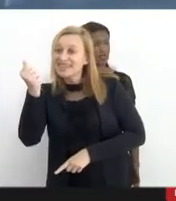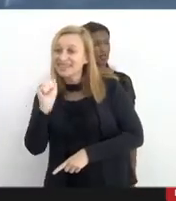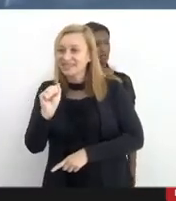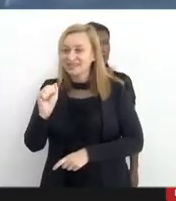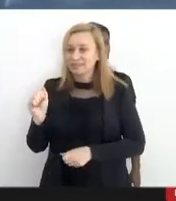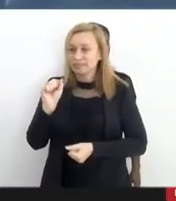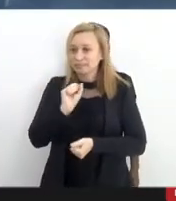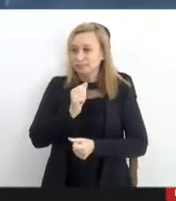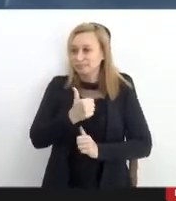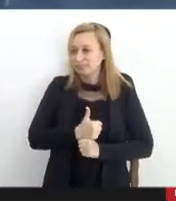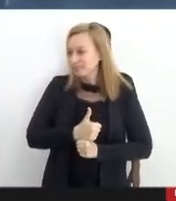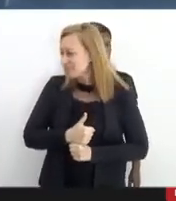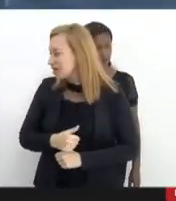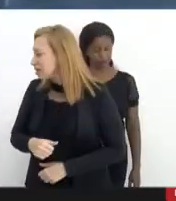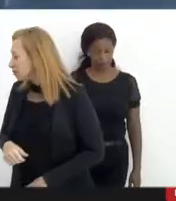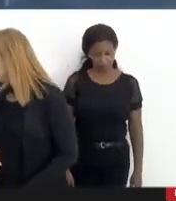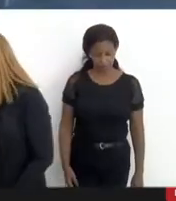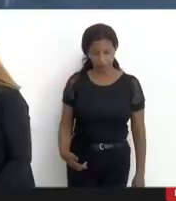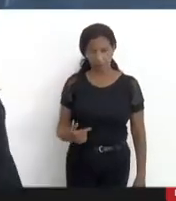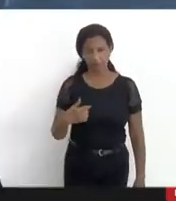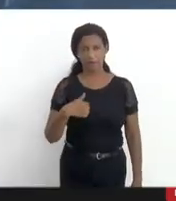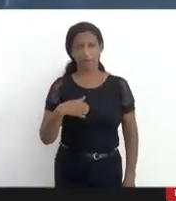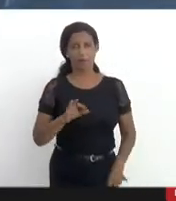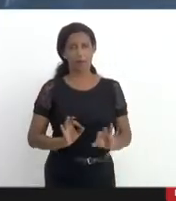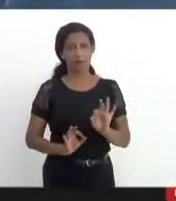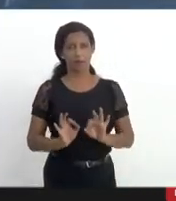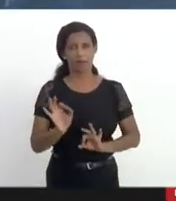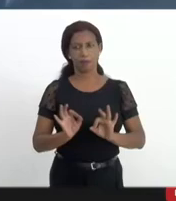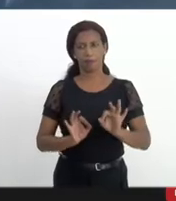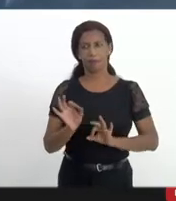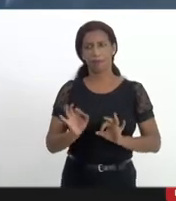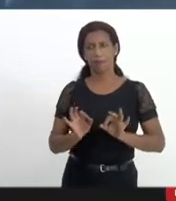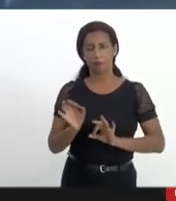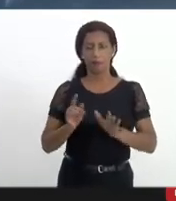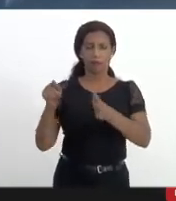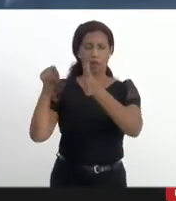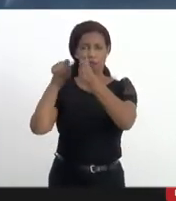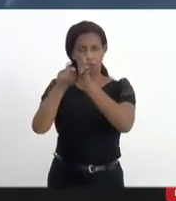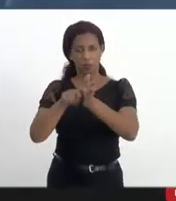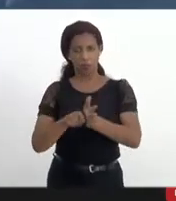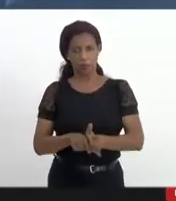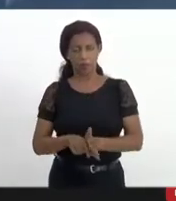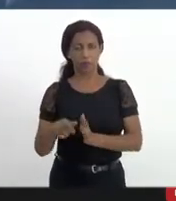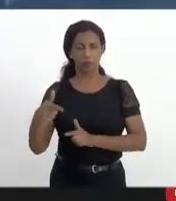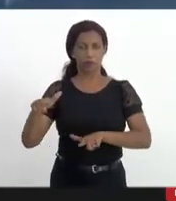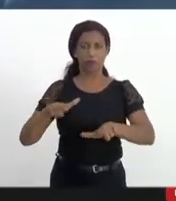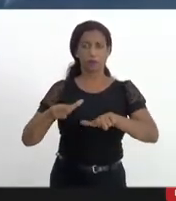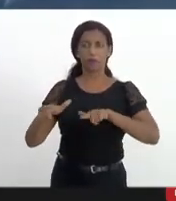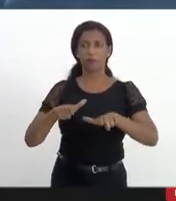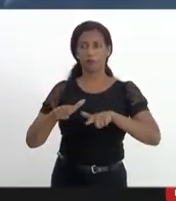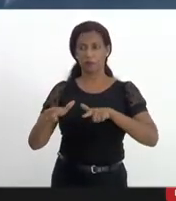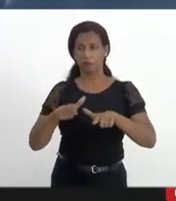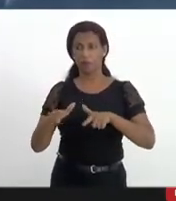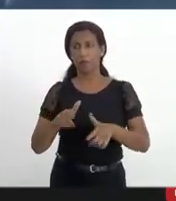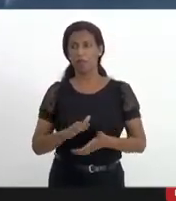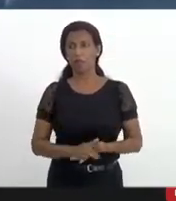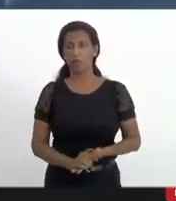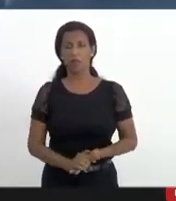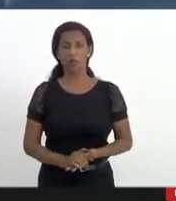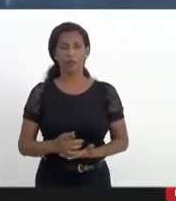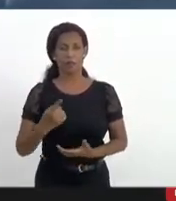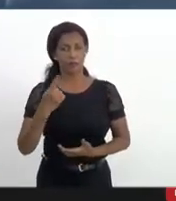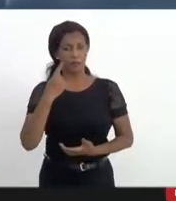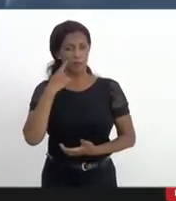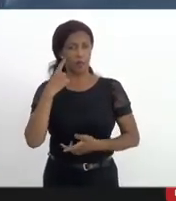dúvidas quando vinha preparando aqui as perguntas para esse trabalho, para essa nossa escuta,